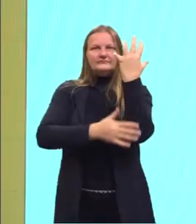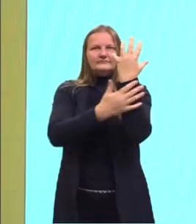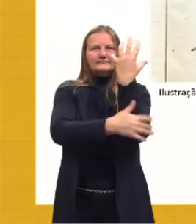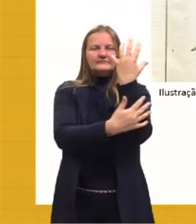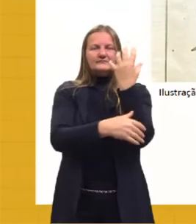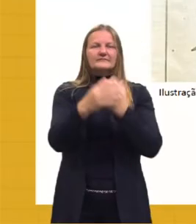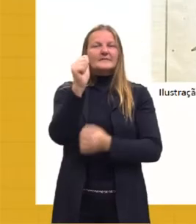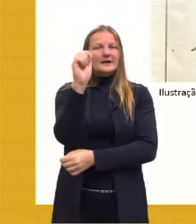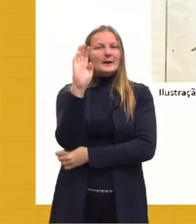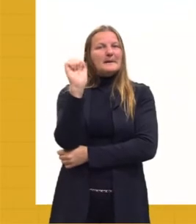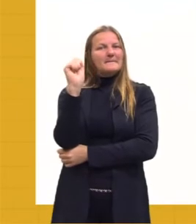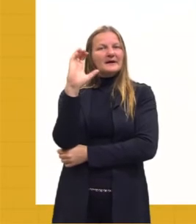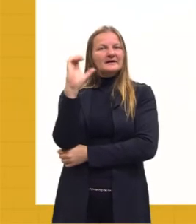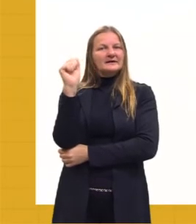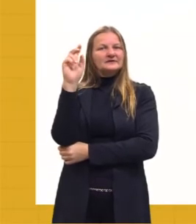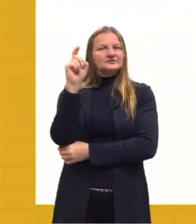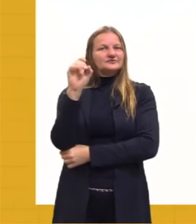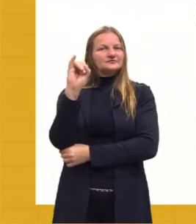típica, não